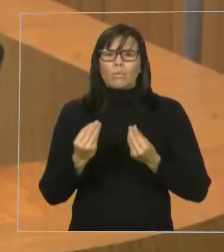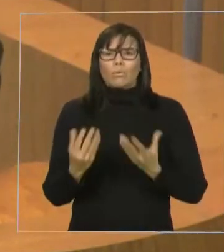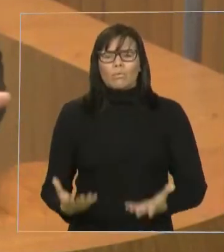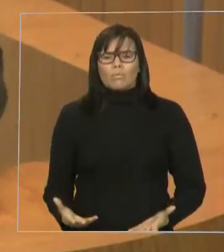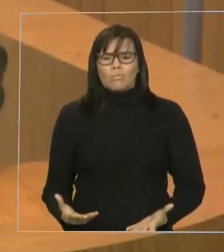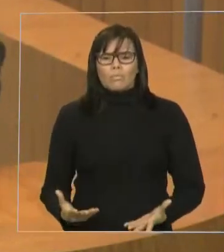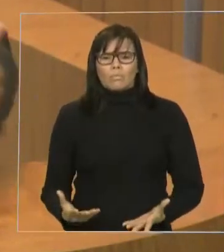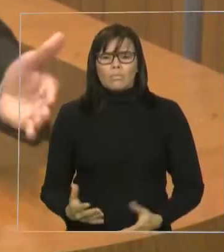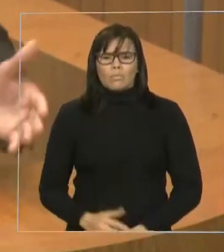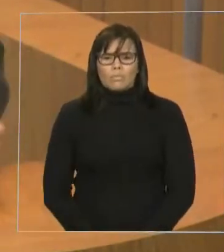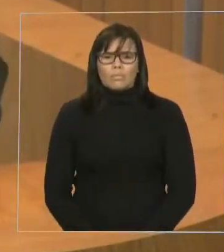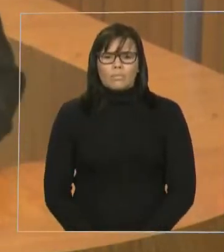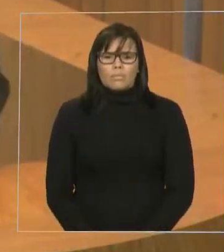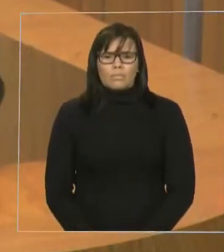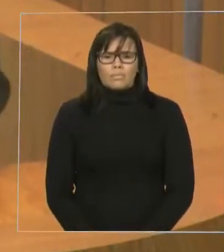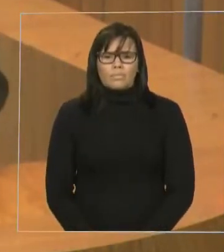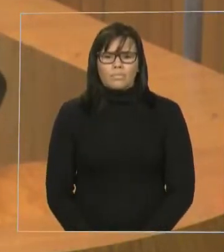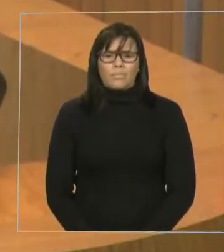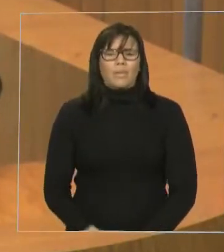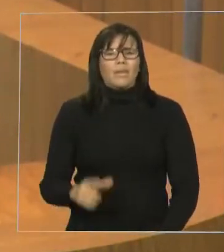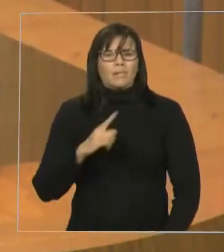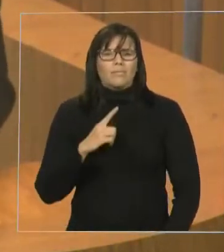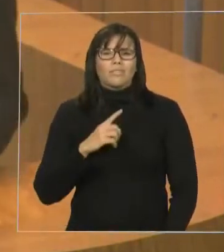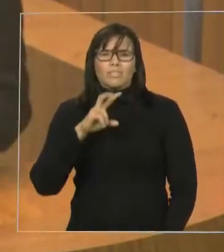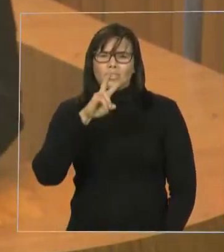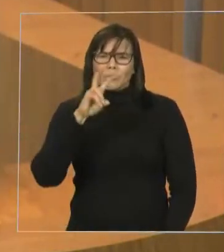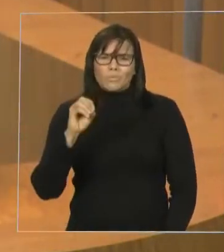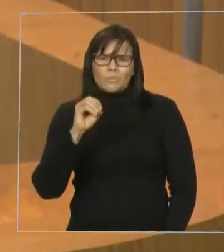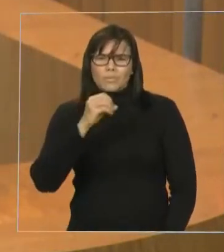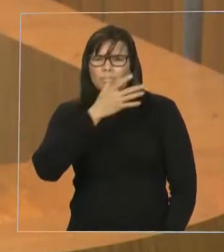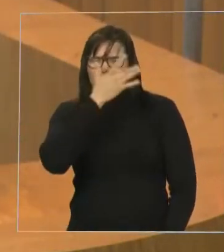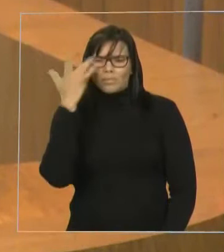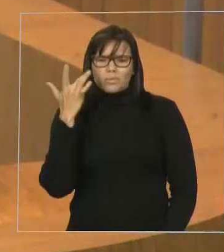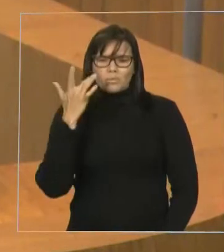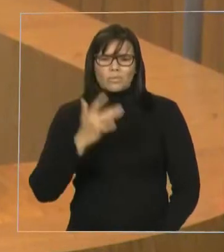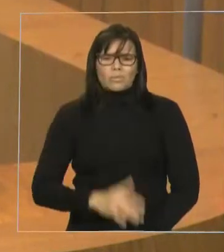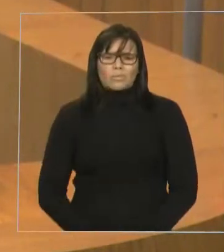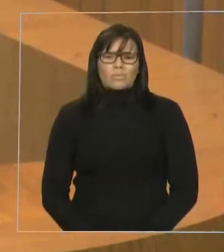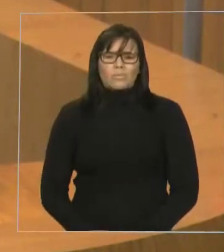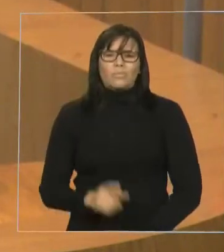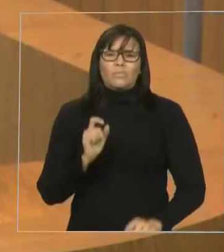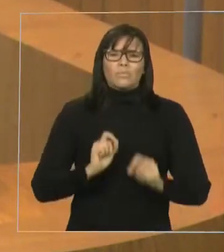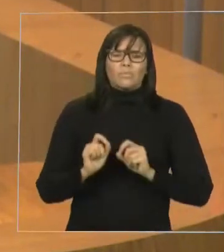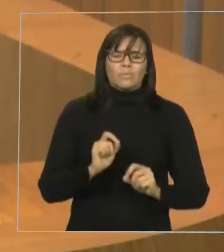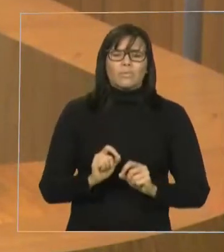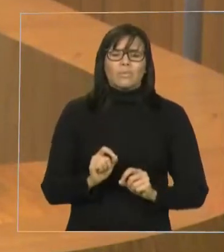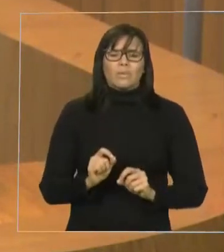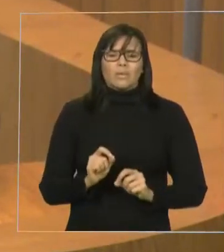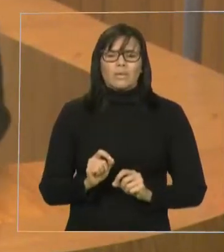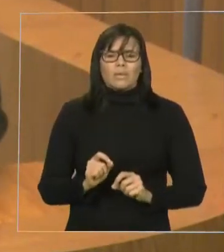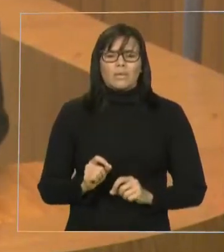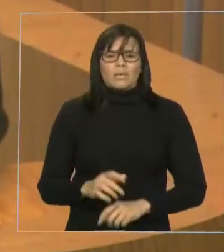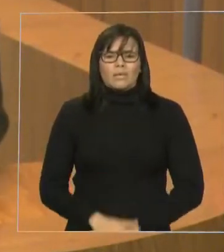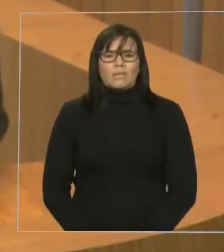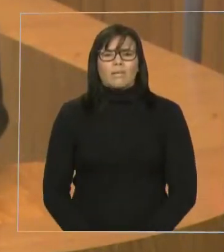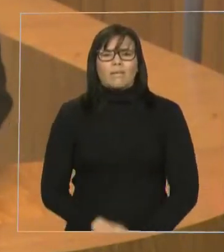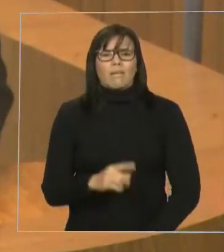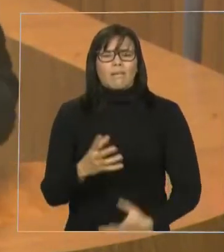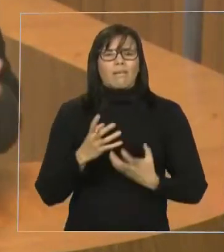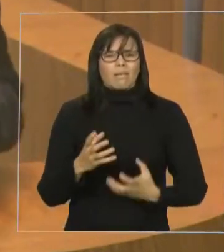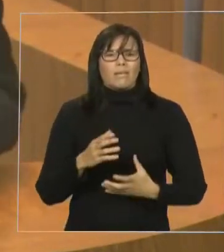a revolta de mais de 50 passageiros e querendo empurrar esses passageiros no voo para Brasília,